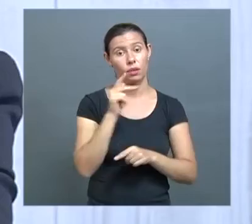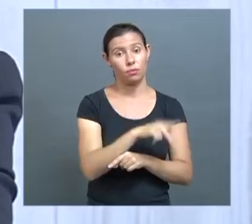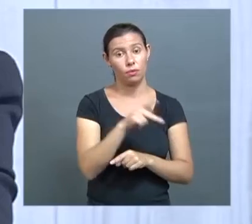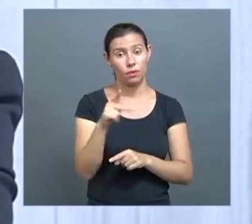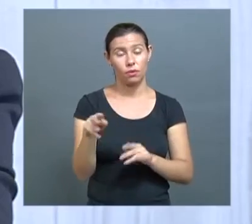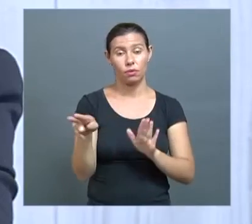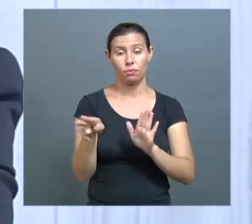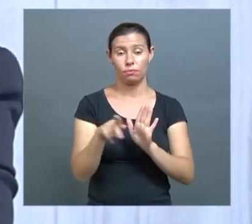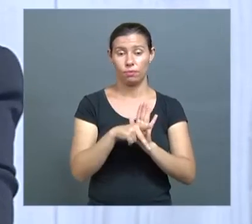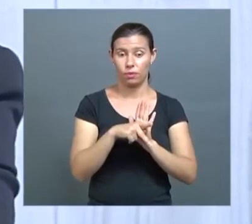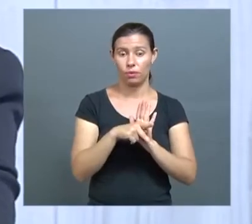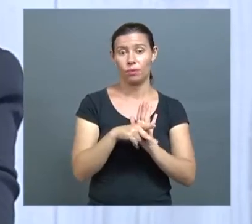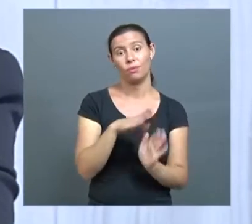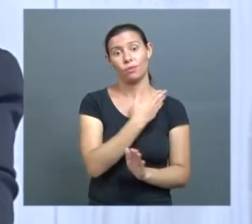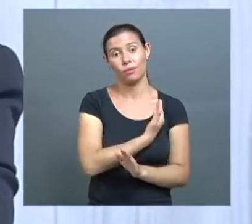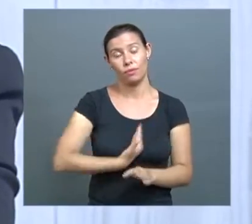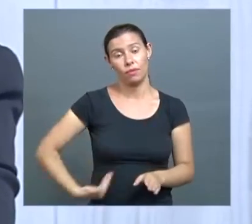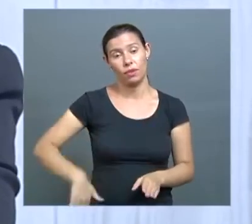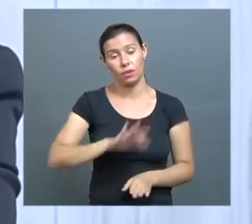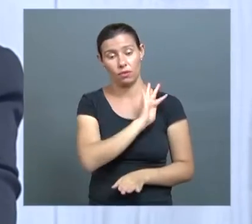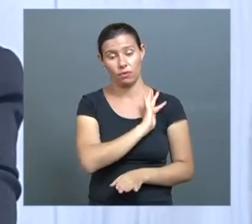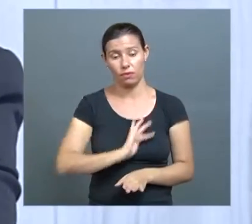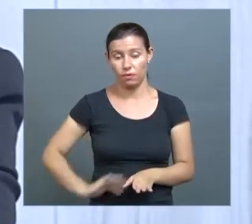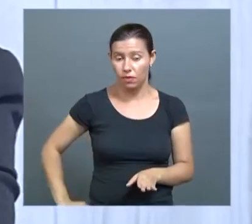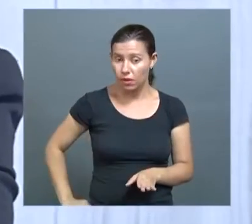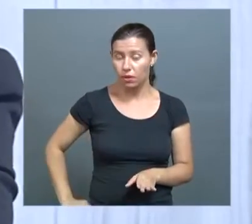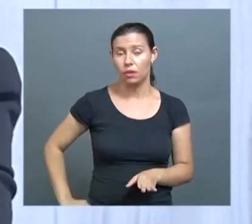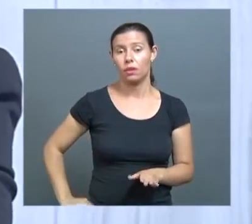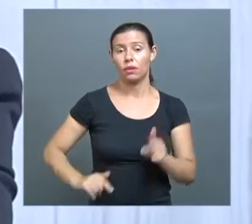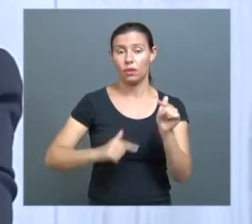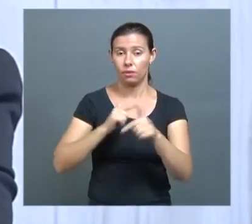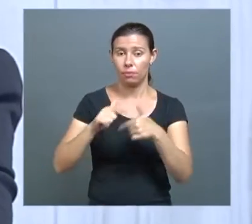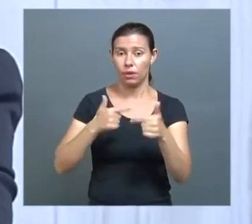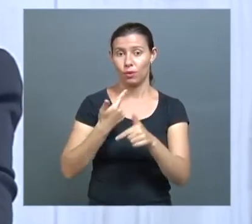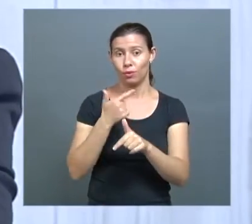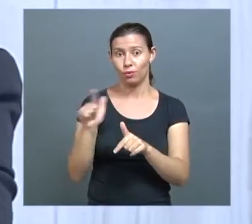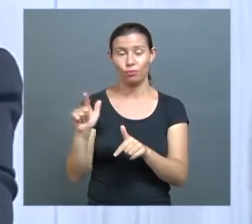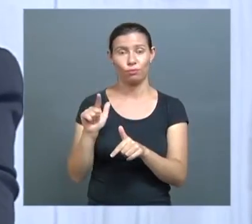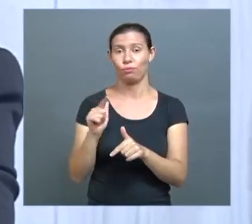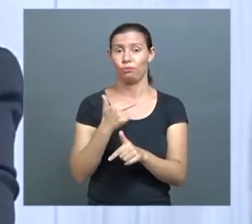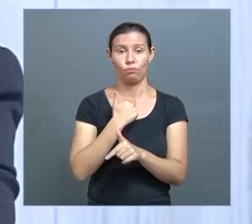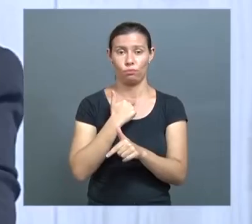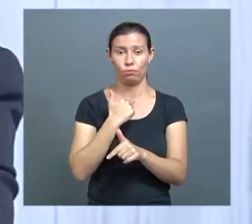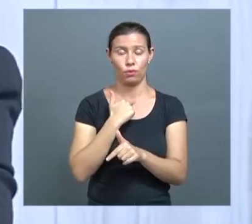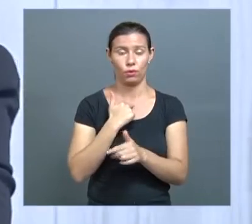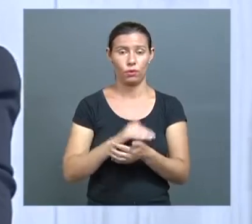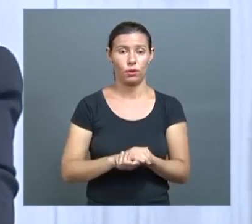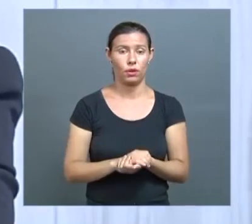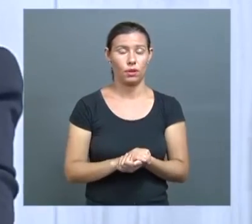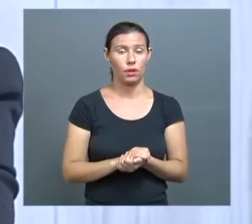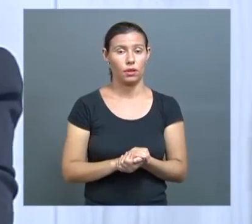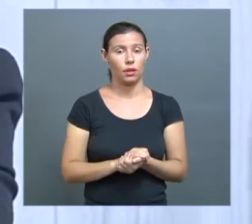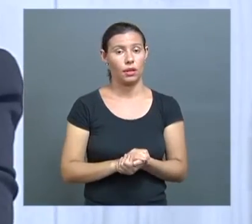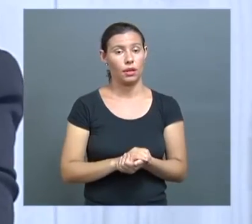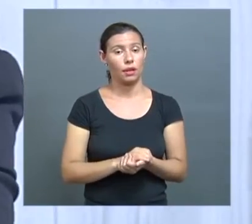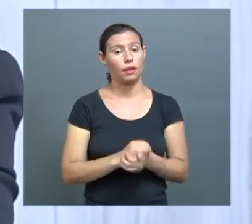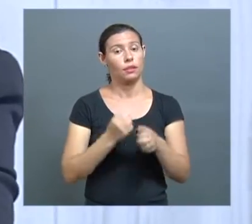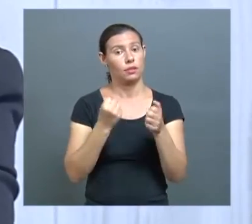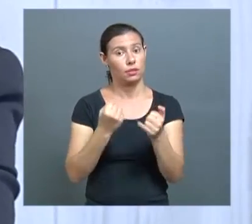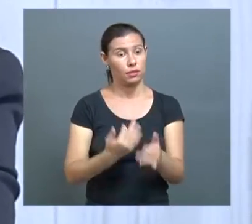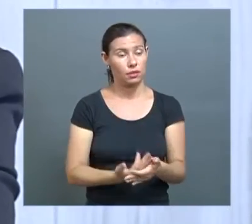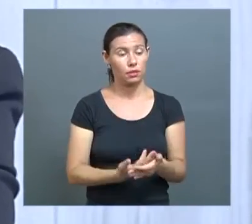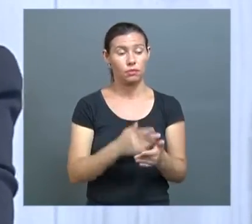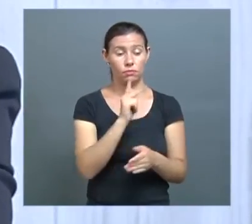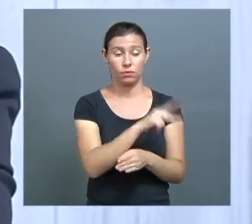exclusiva. Então, aí você tira quase todo o corpo de trabalho ali, de docentes,